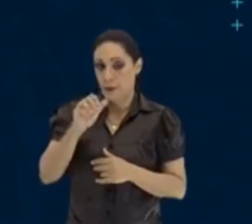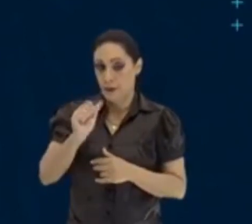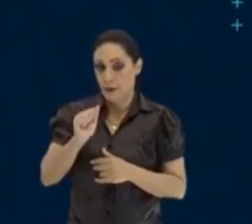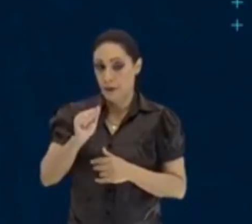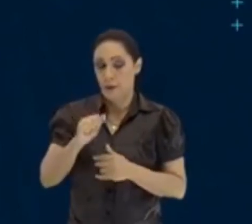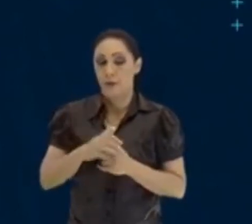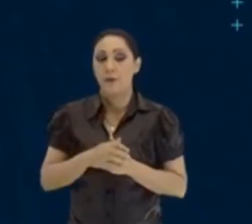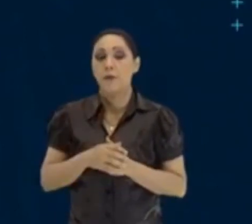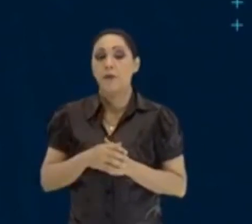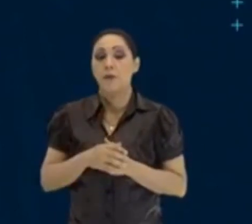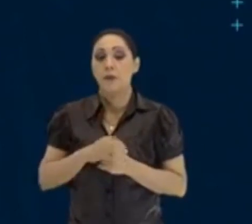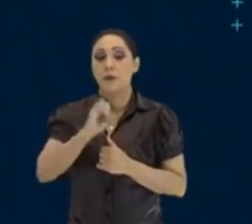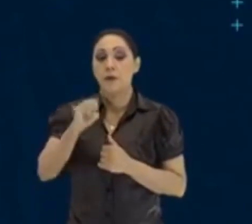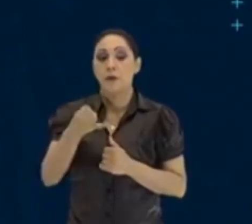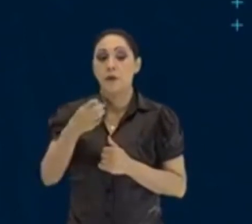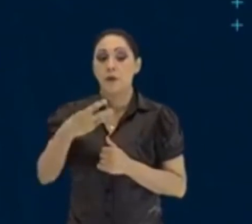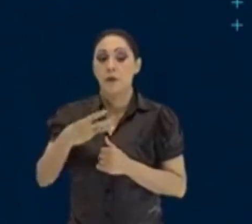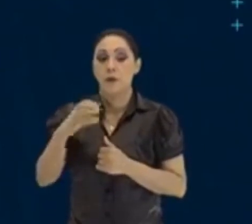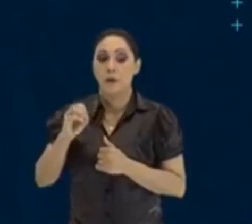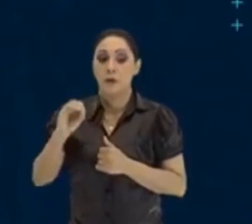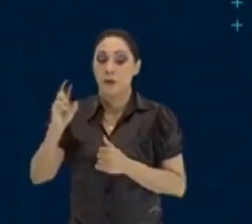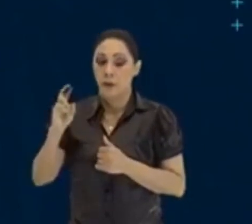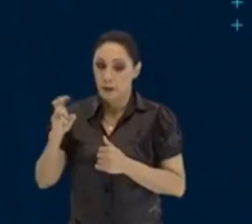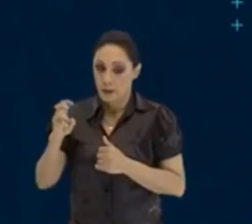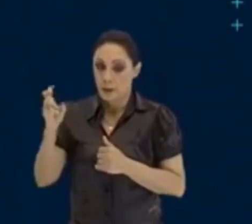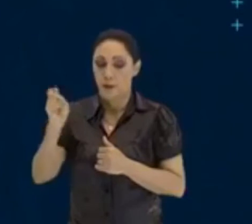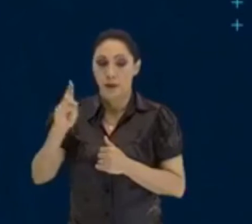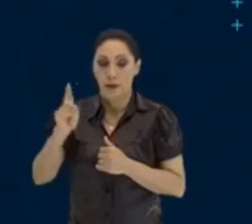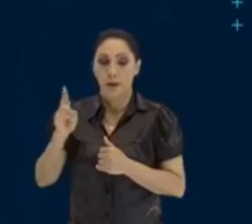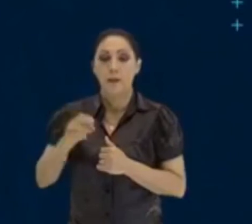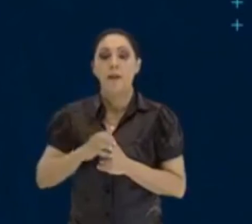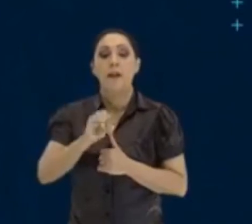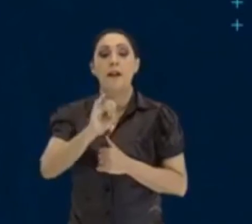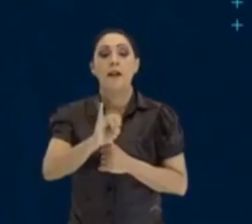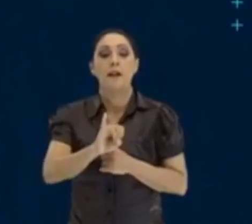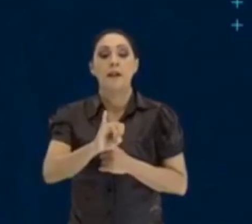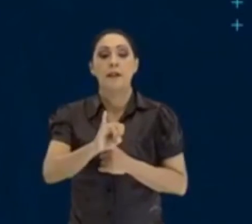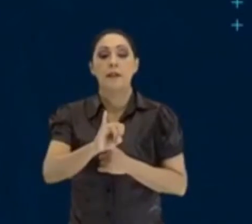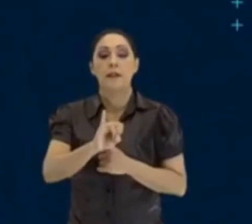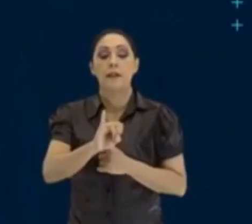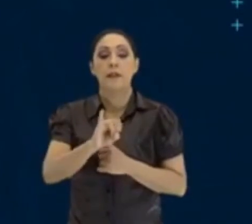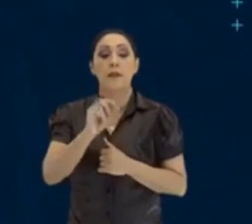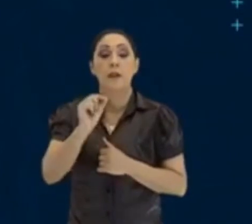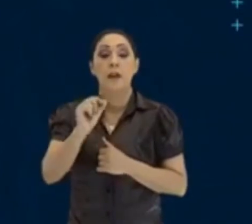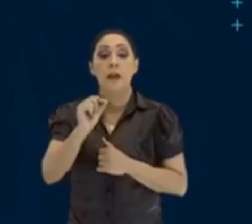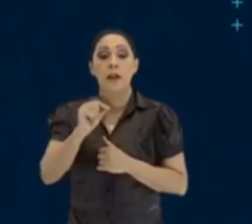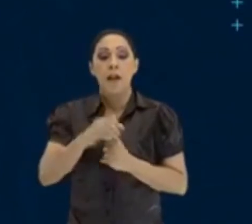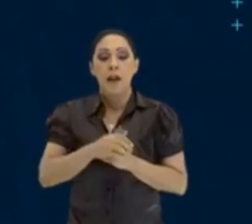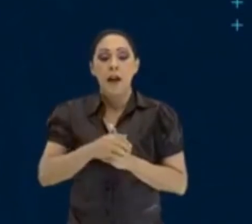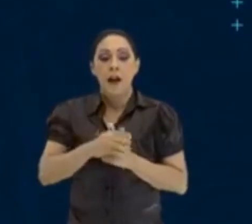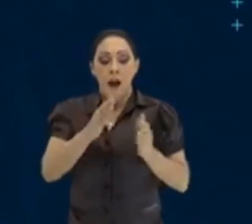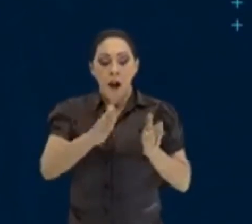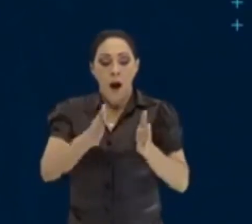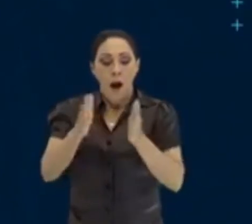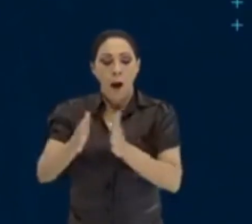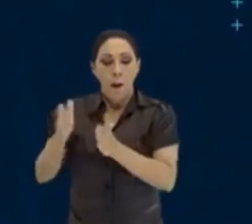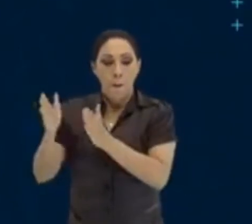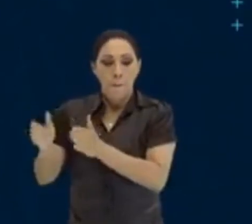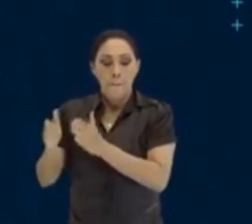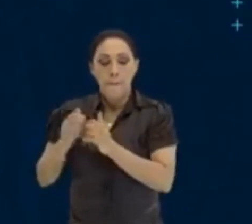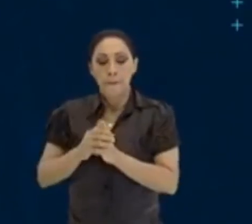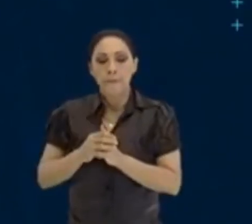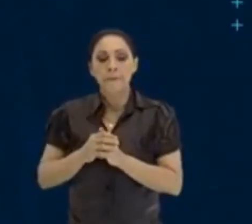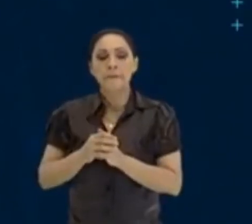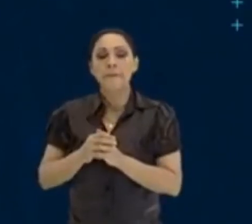Juros, 305 reais. A taxa, olha a taxa aí, gente. Ao mês, não esquece que é ao